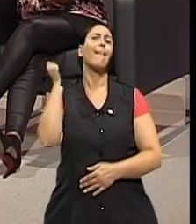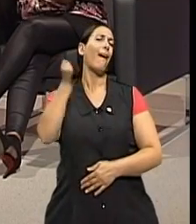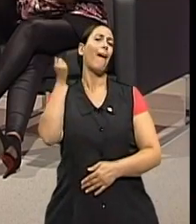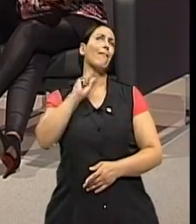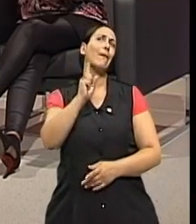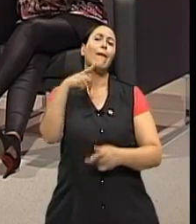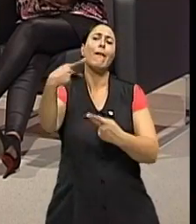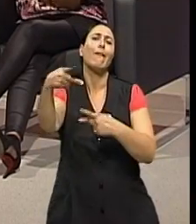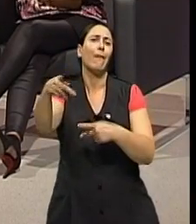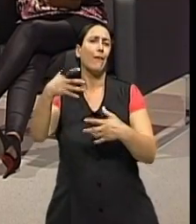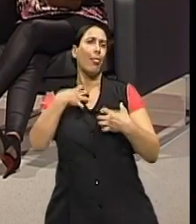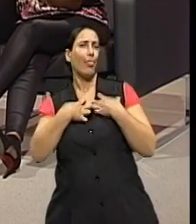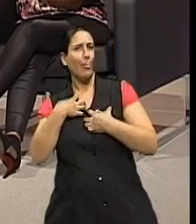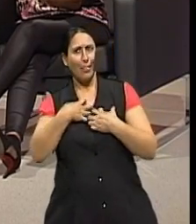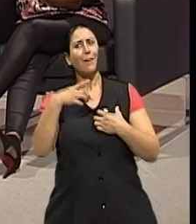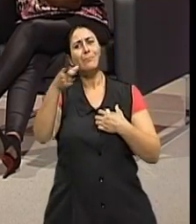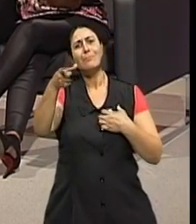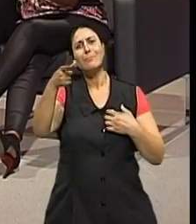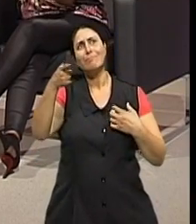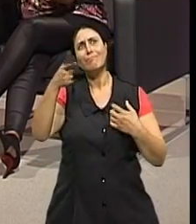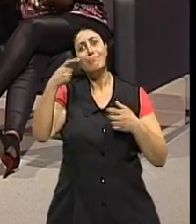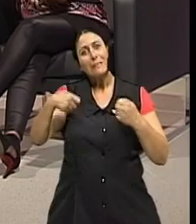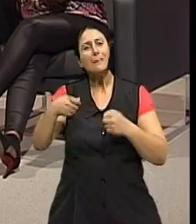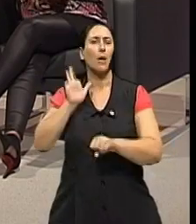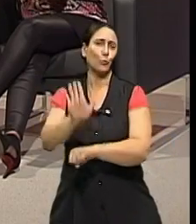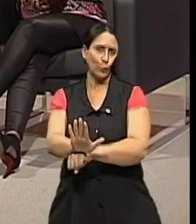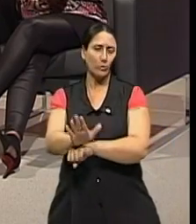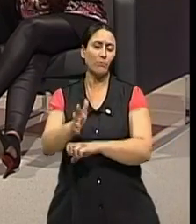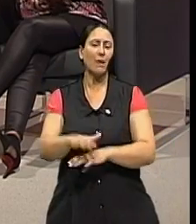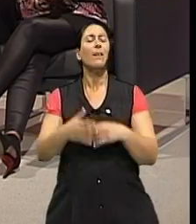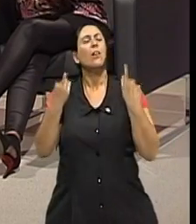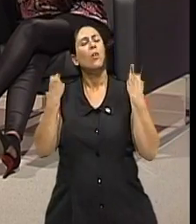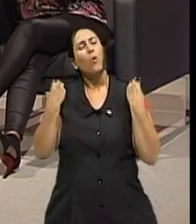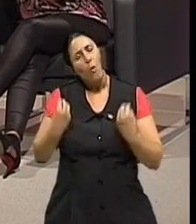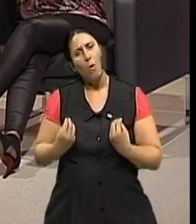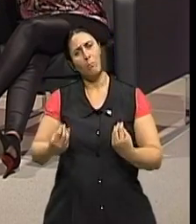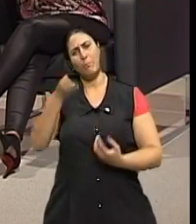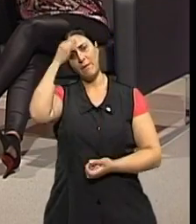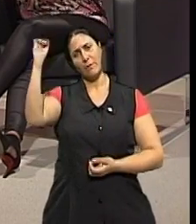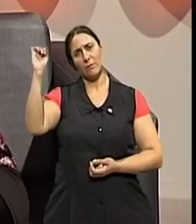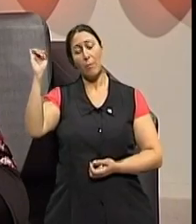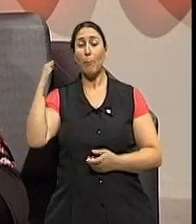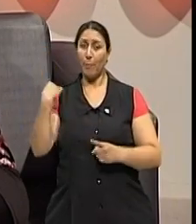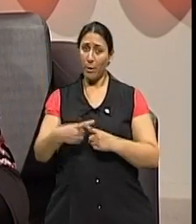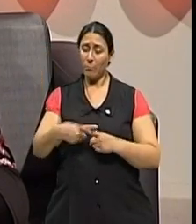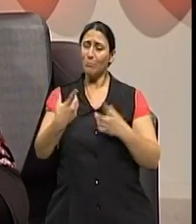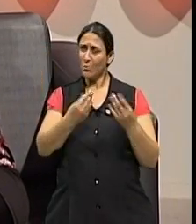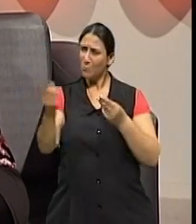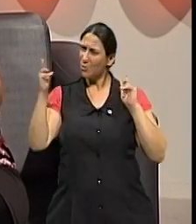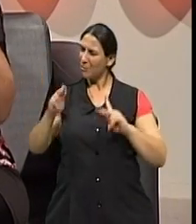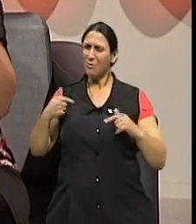minimizam e precisa de ajuda, né? Então, como prevenir? Pessoas que estão, tenho certeza que estão em casa,